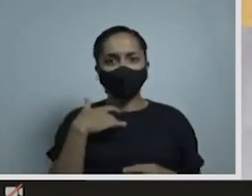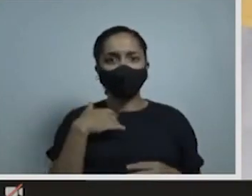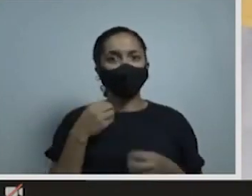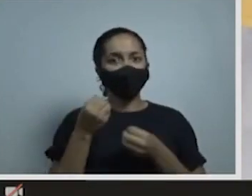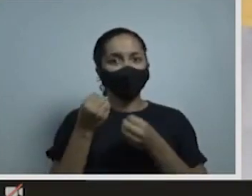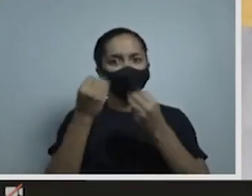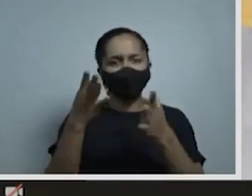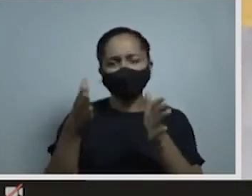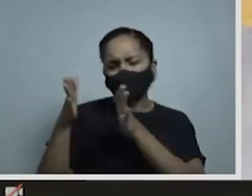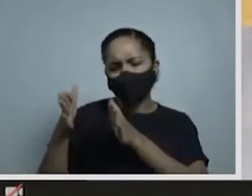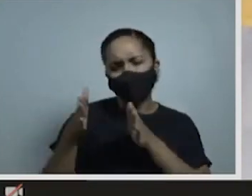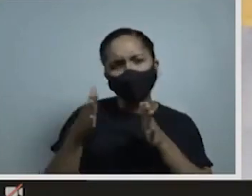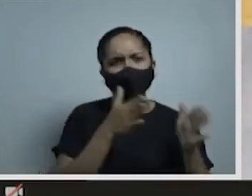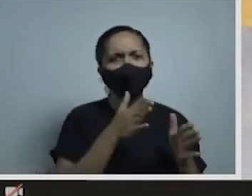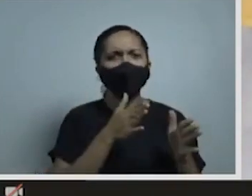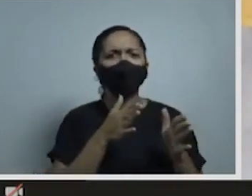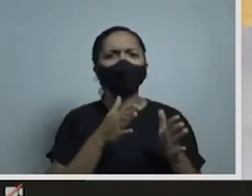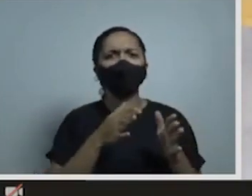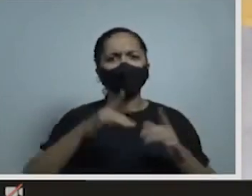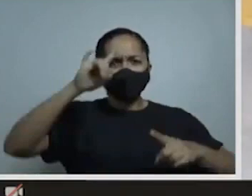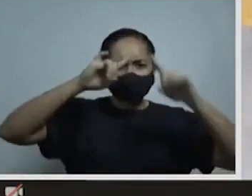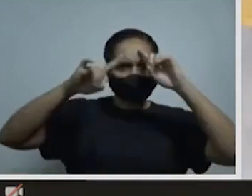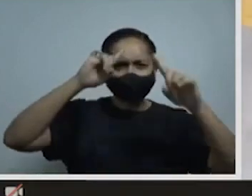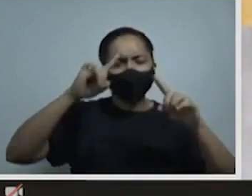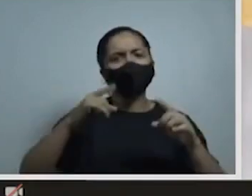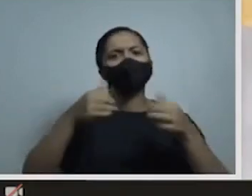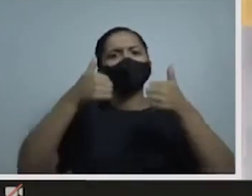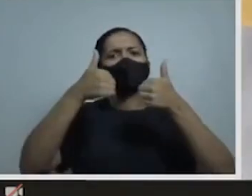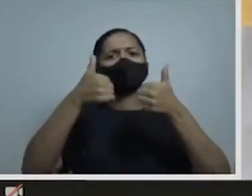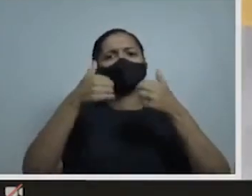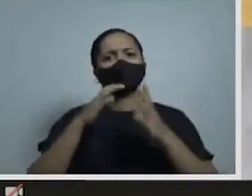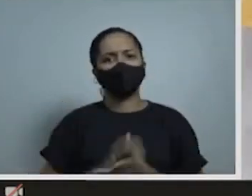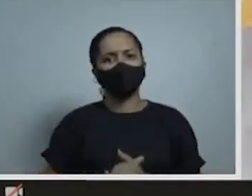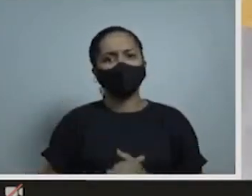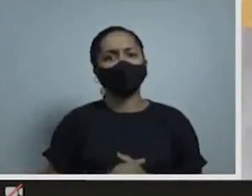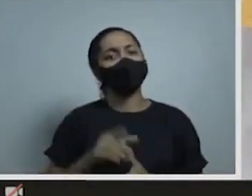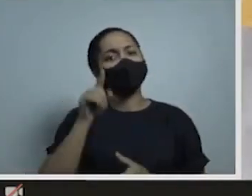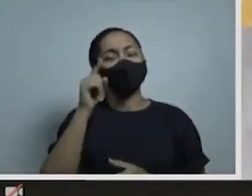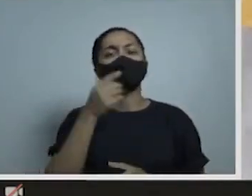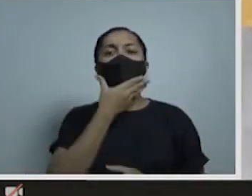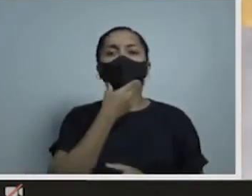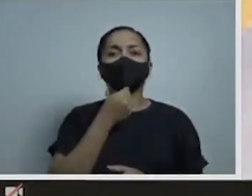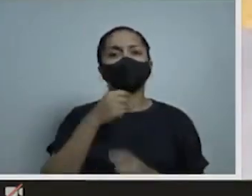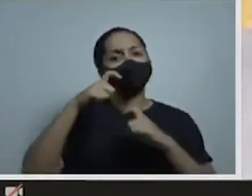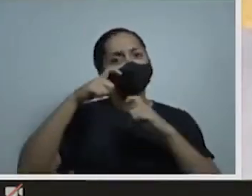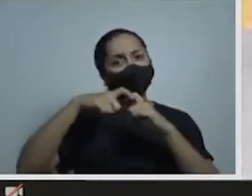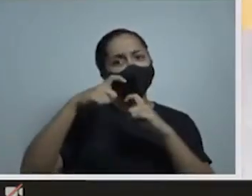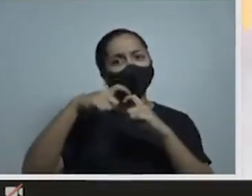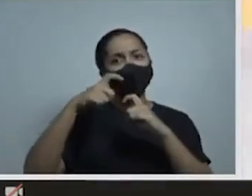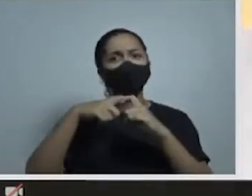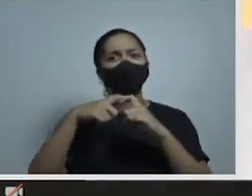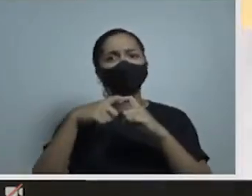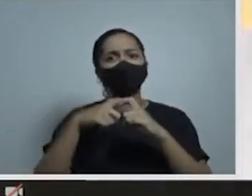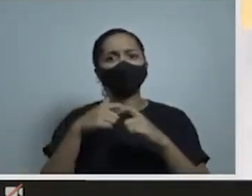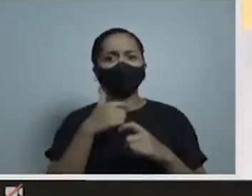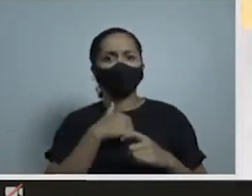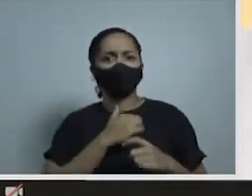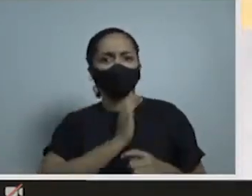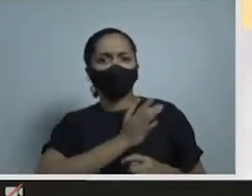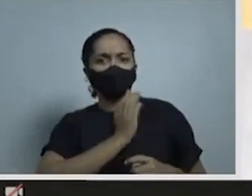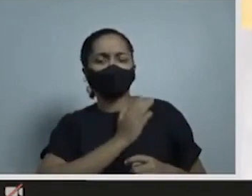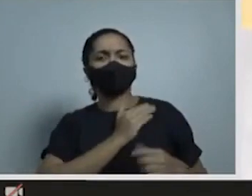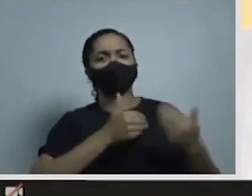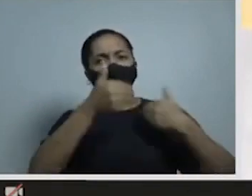pronto. E ele, como médico cardiologista, com todo o seu conhecimento técnico, vai poder navegar